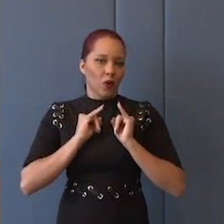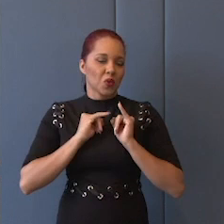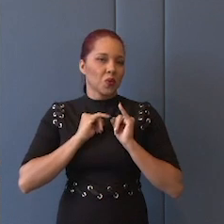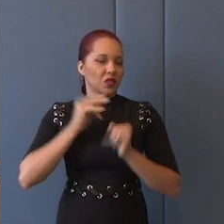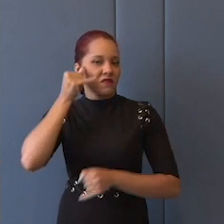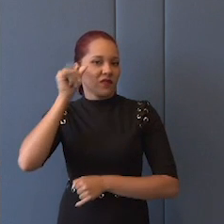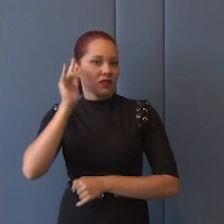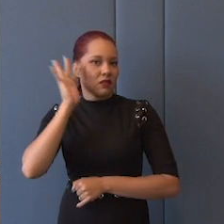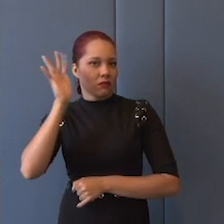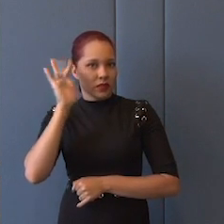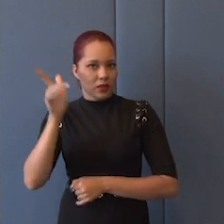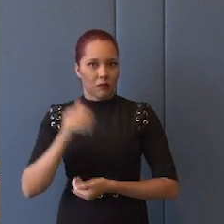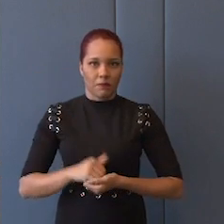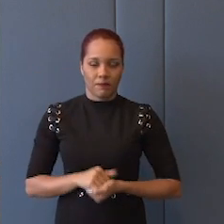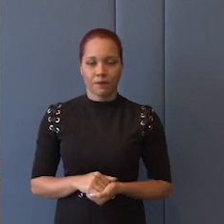pensar.